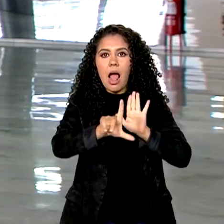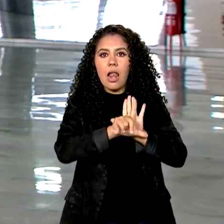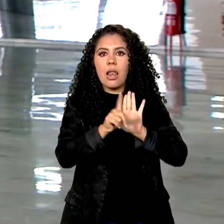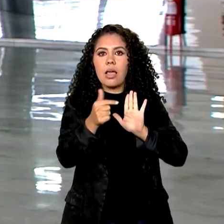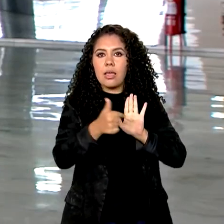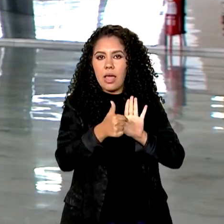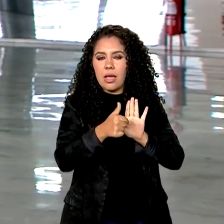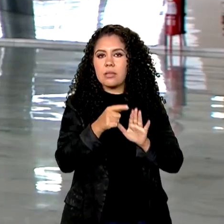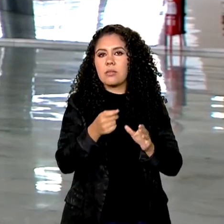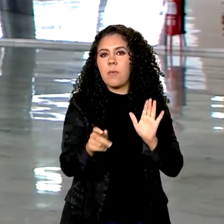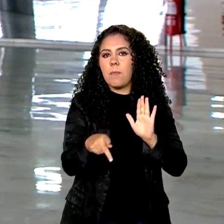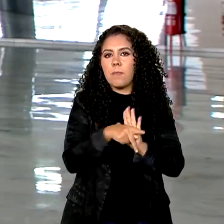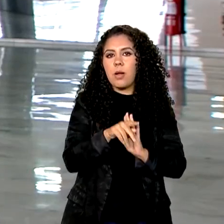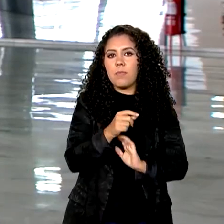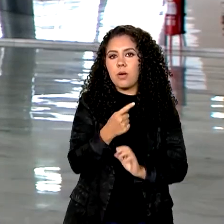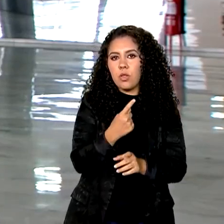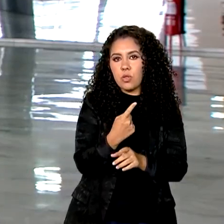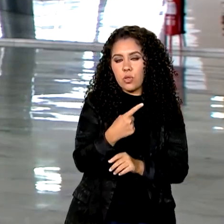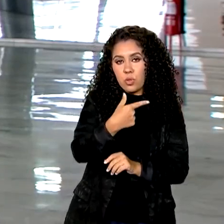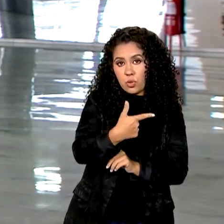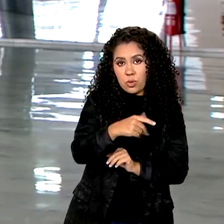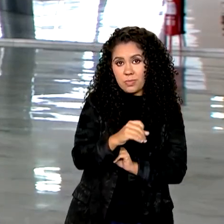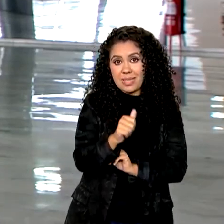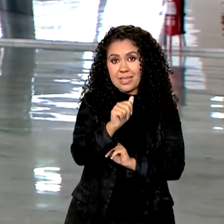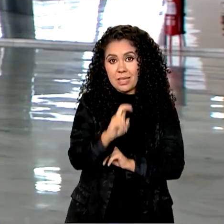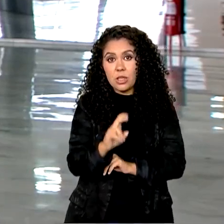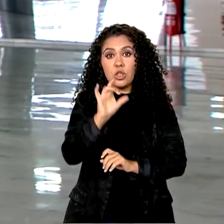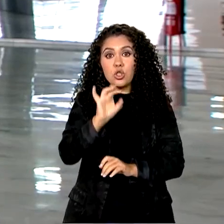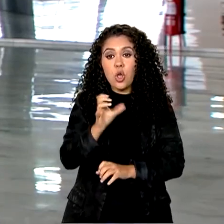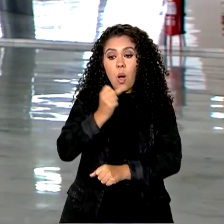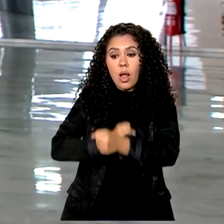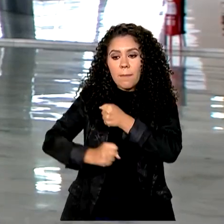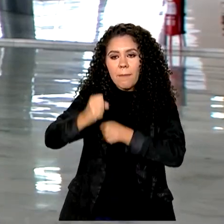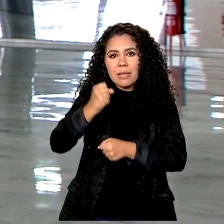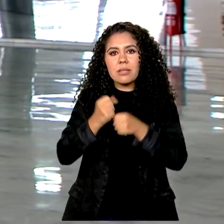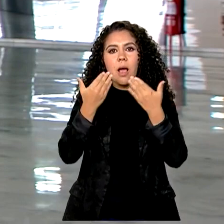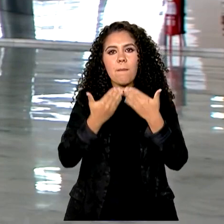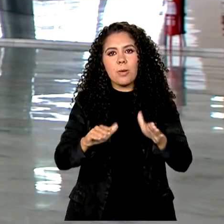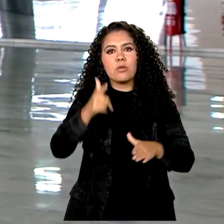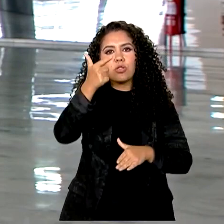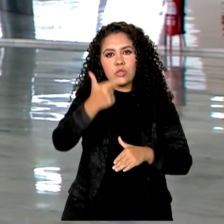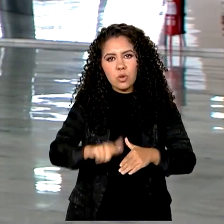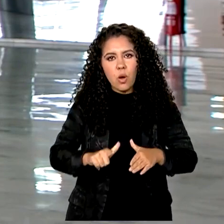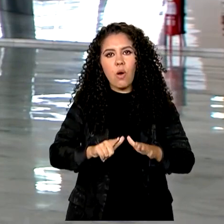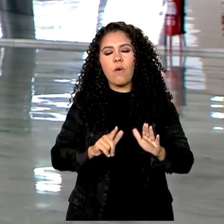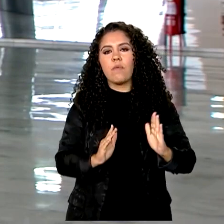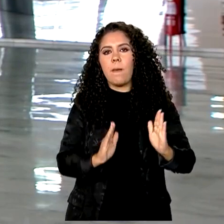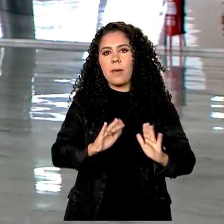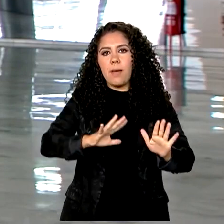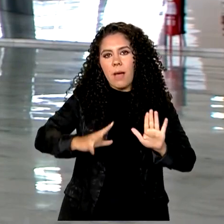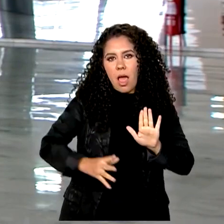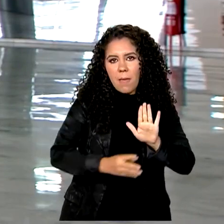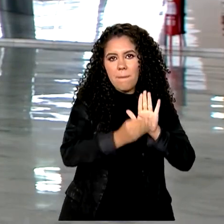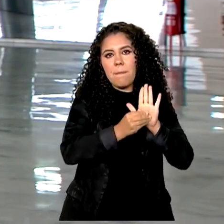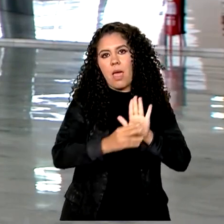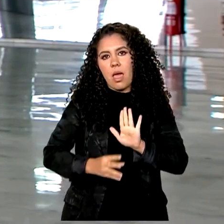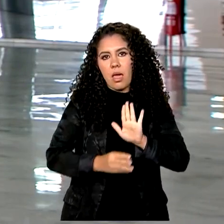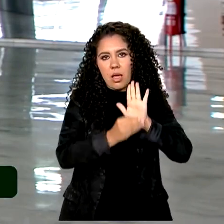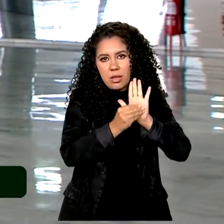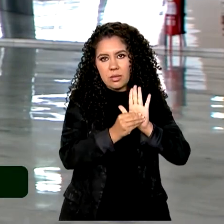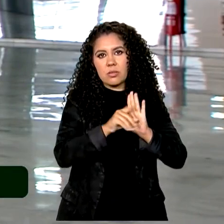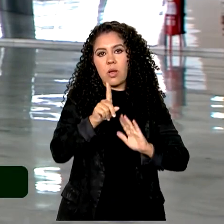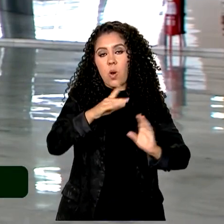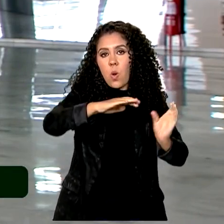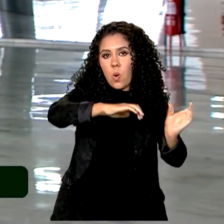2015, mas somente no ano passado foi reaberto o prazo para emendas ao projeto no Congresso Nacional.